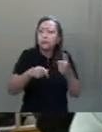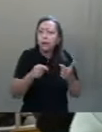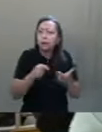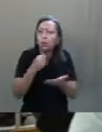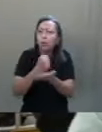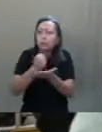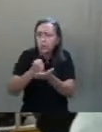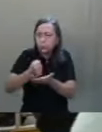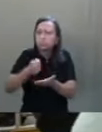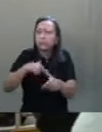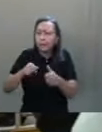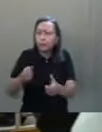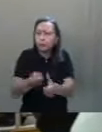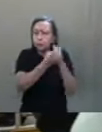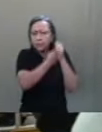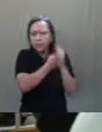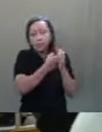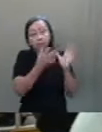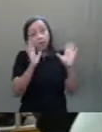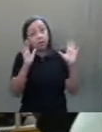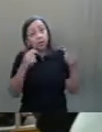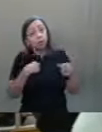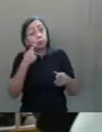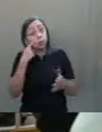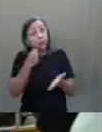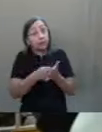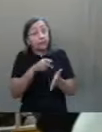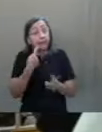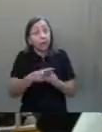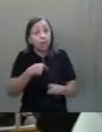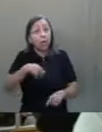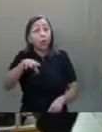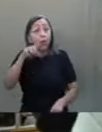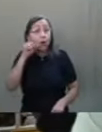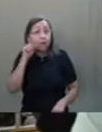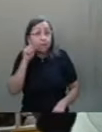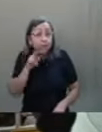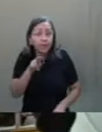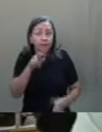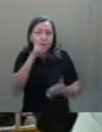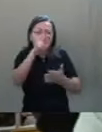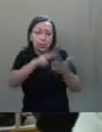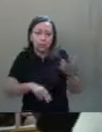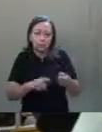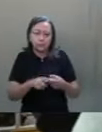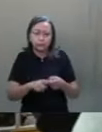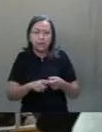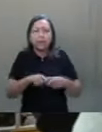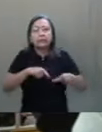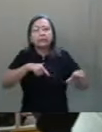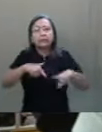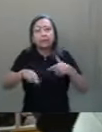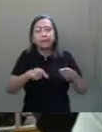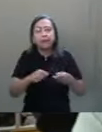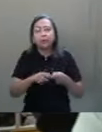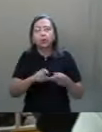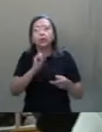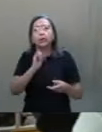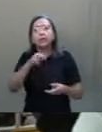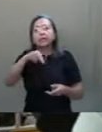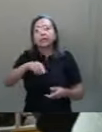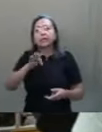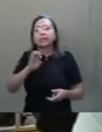Eu até, eu sou obrigado a dizer o eu vi, ele lendo. Trabalho intermitente. Salário-hora.